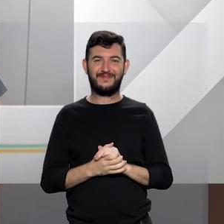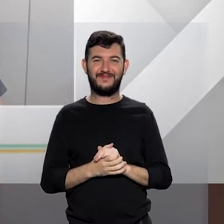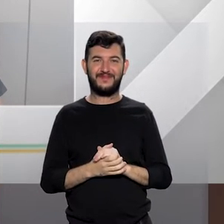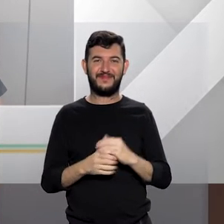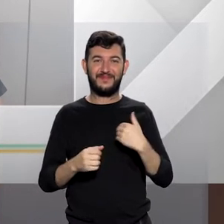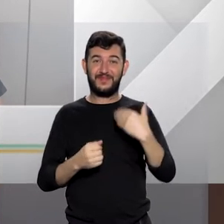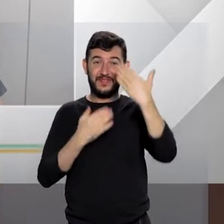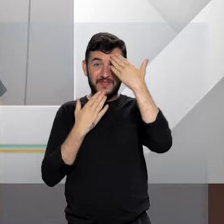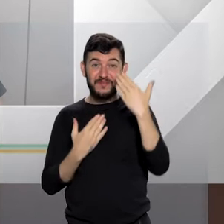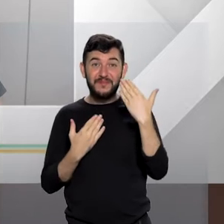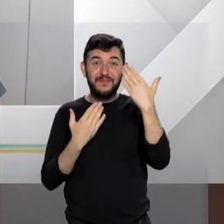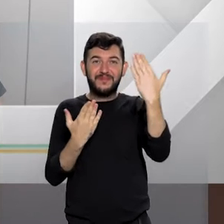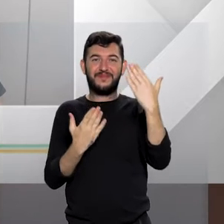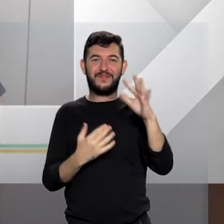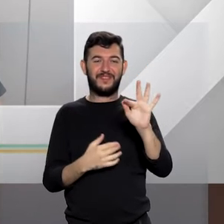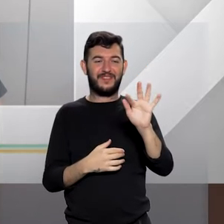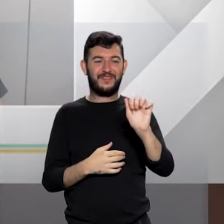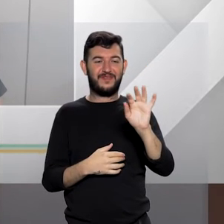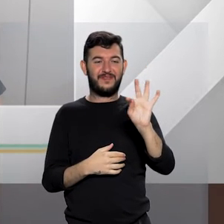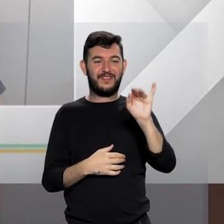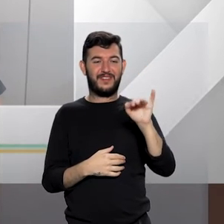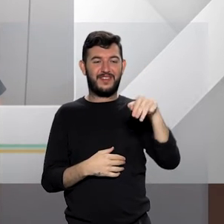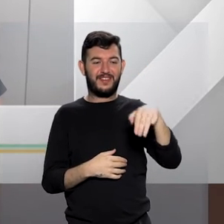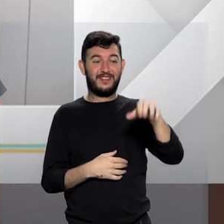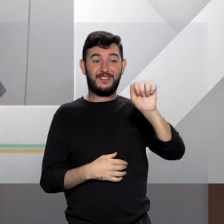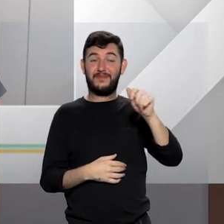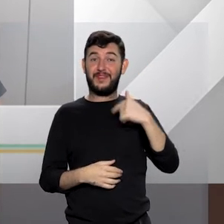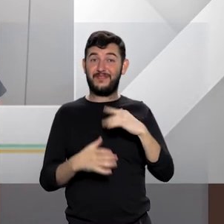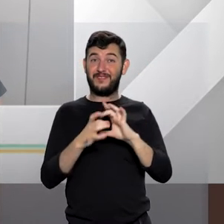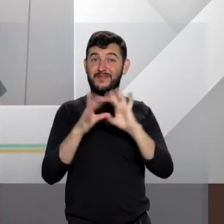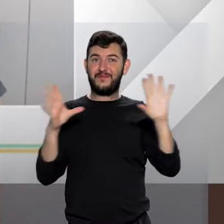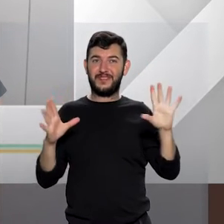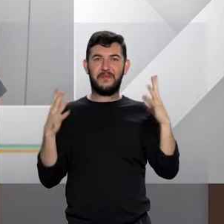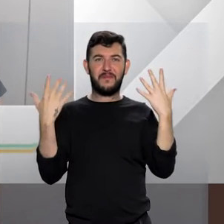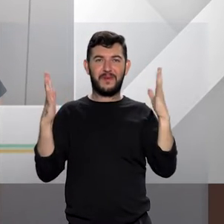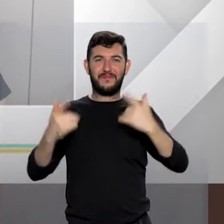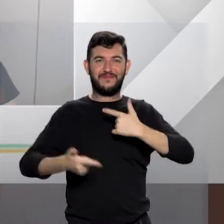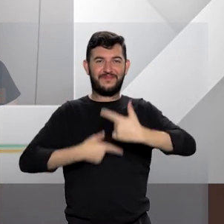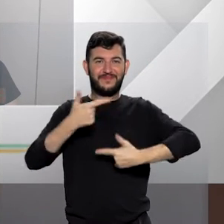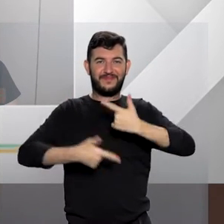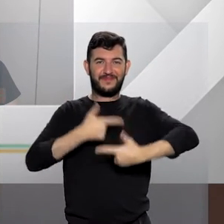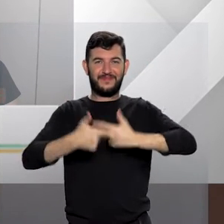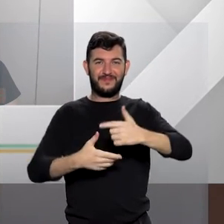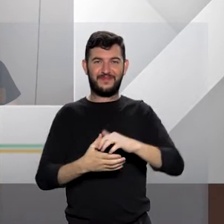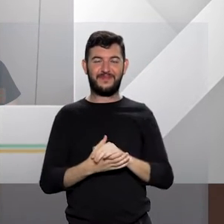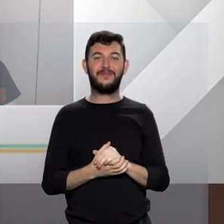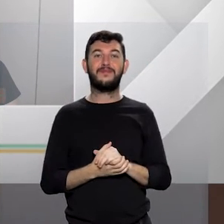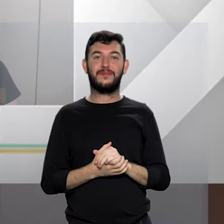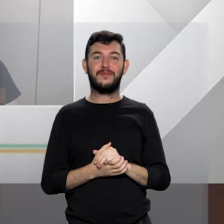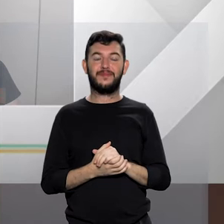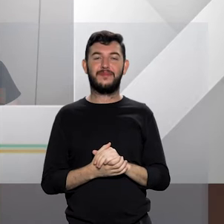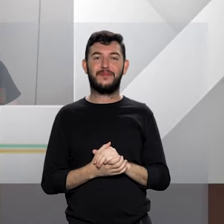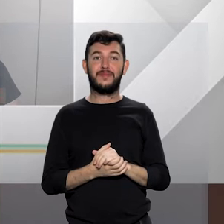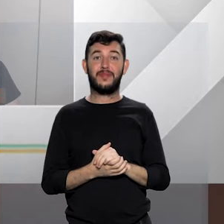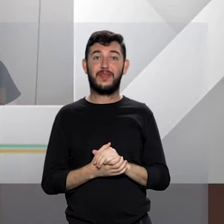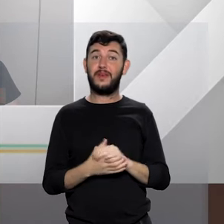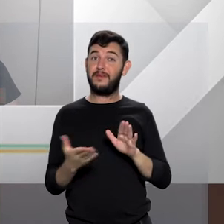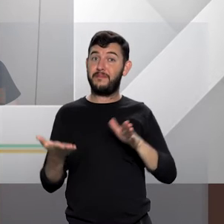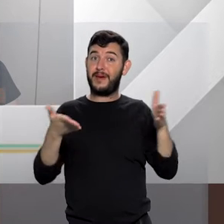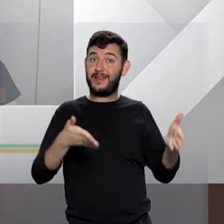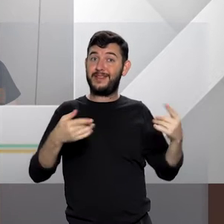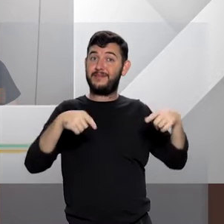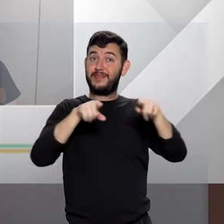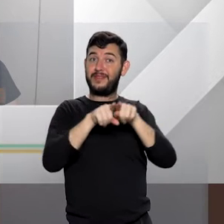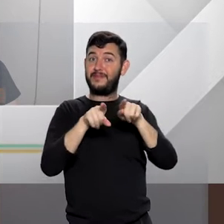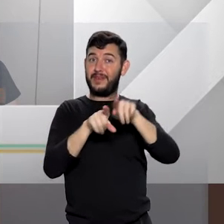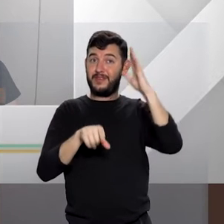Obrigada, Fátima. Estou aqui à disposição. Parabéns pela iniciativa. Quem também participa do nosso Entender